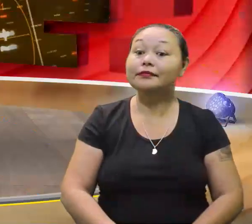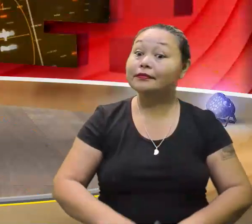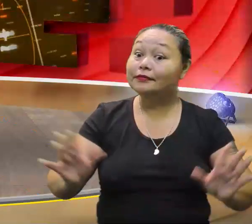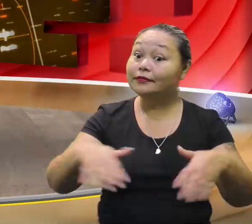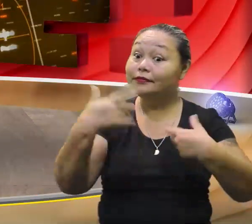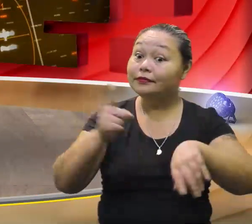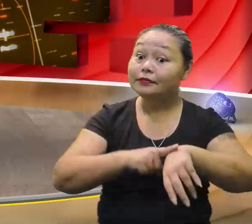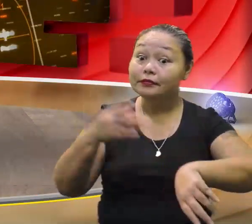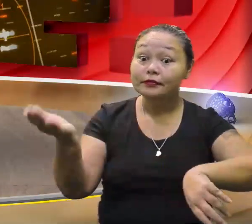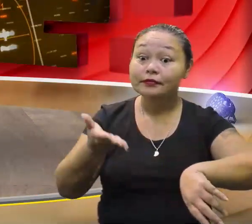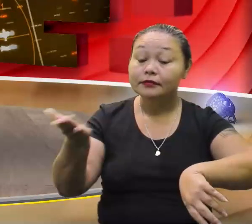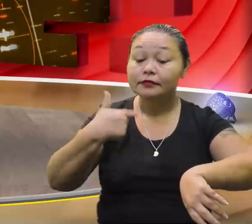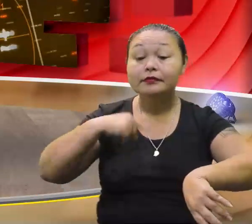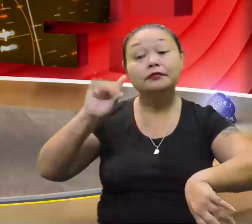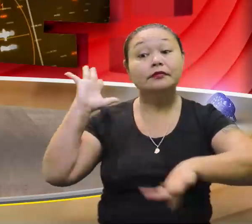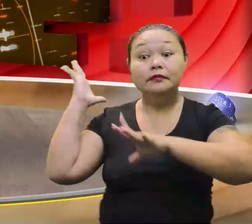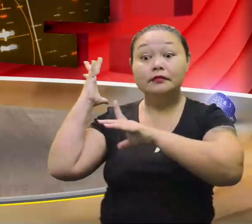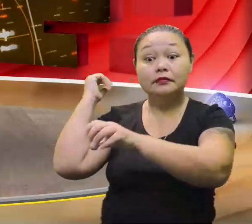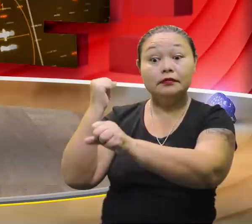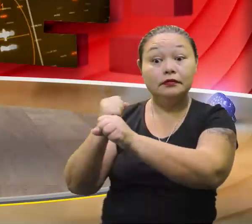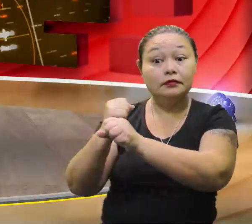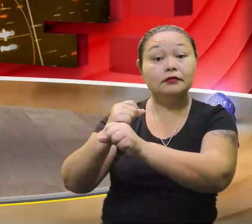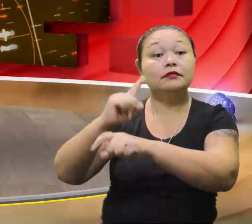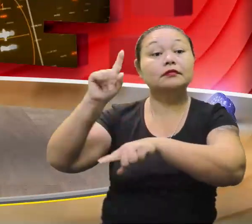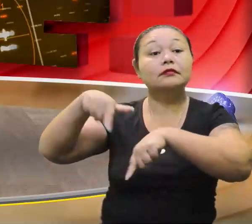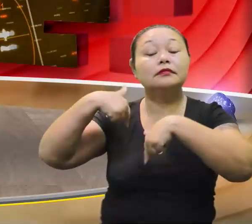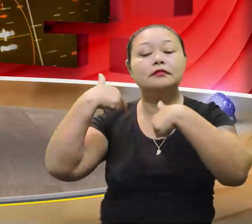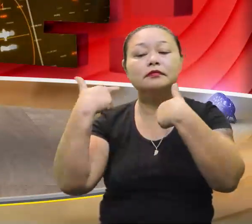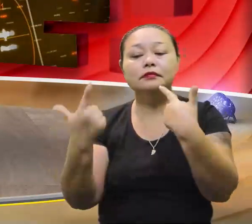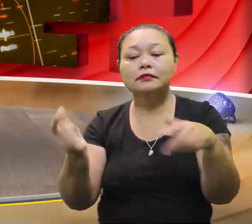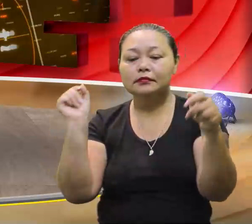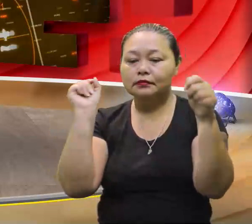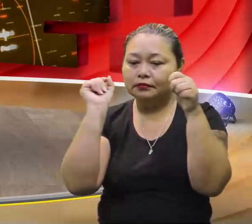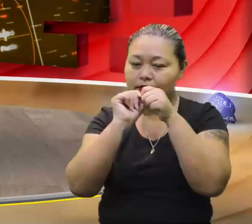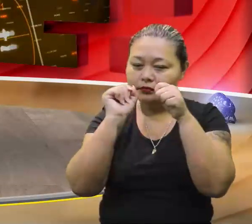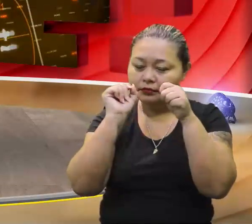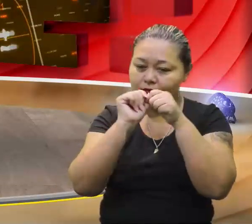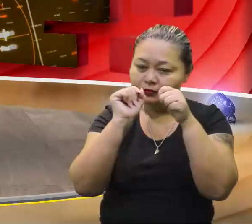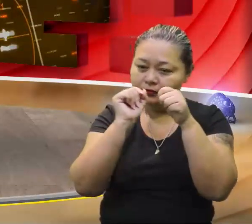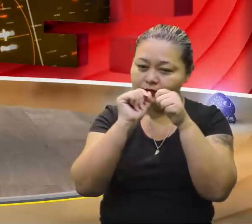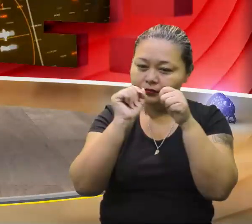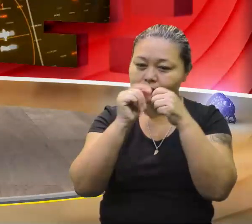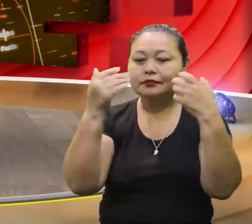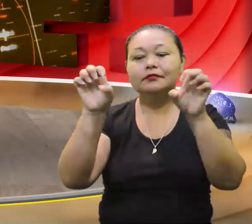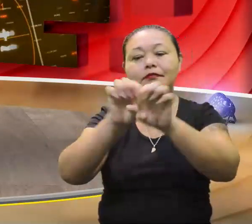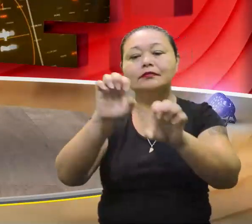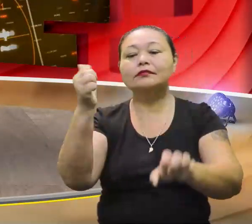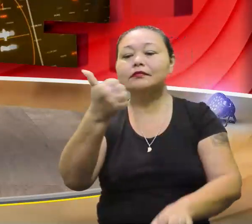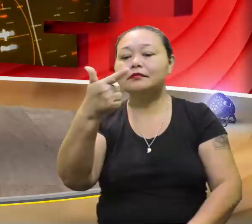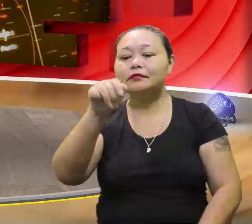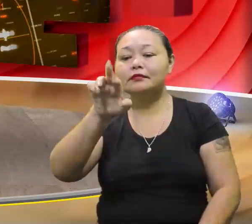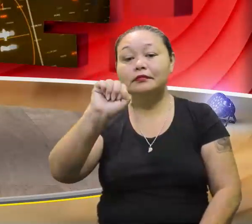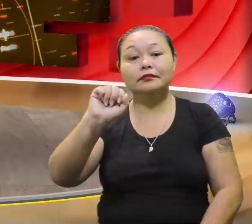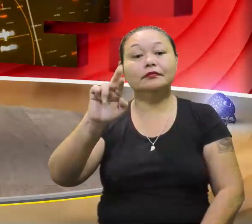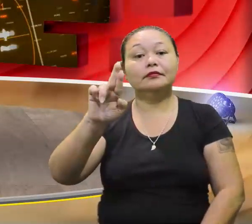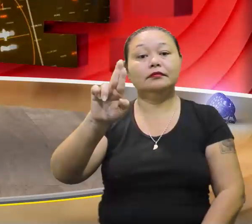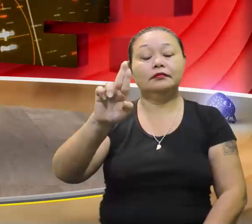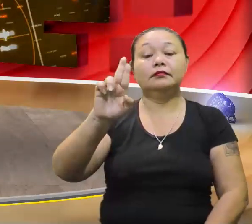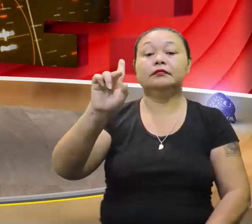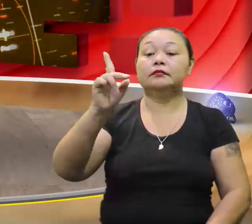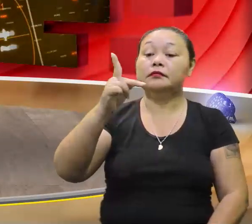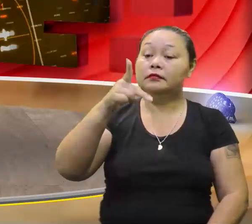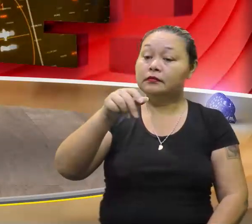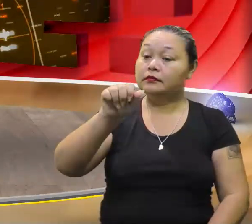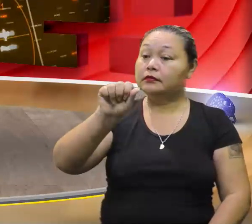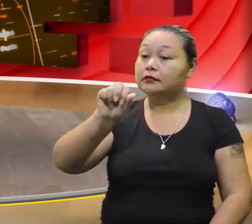E a hora é agora da nossa revisão, onde a gente fez a parte de equação do primeiro grau 2. E